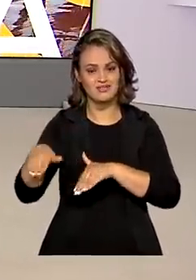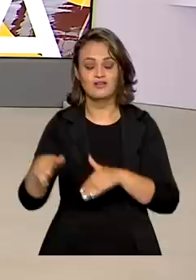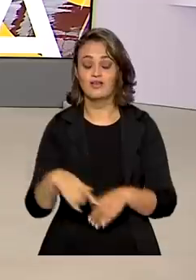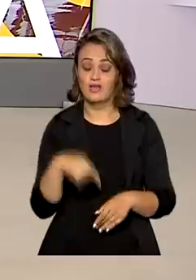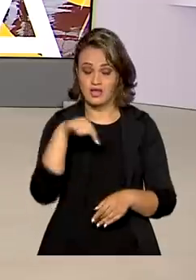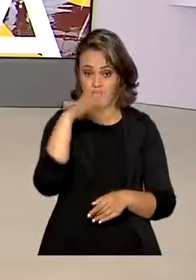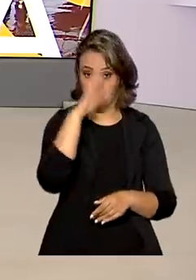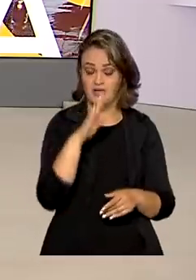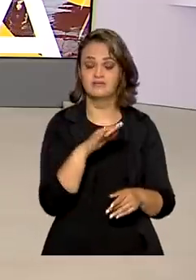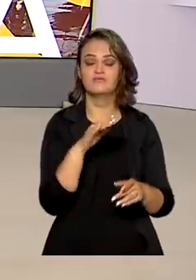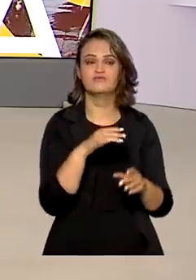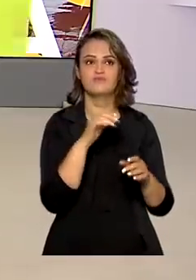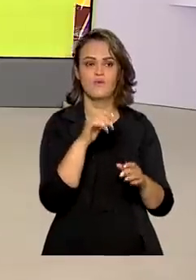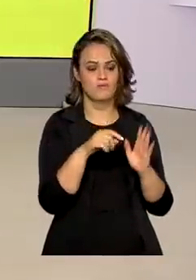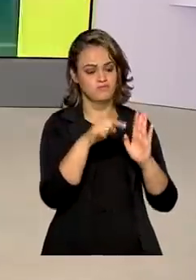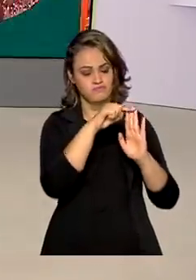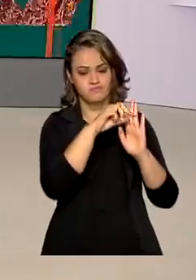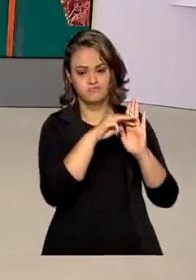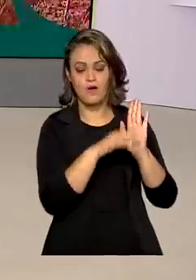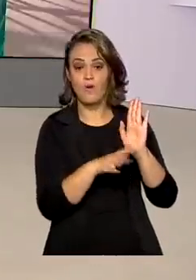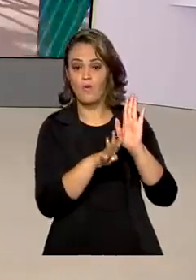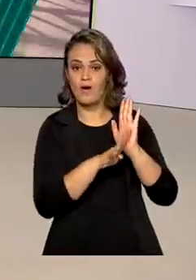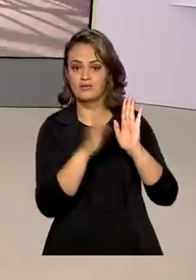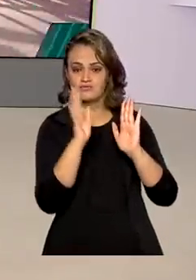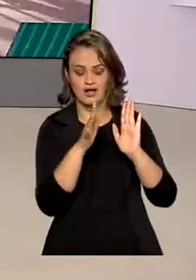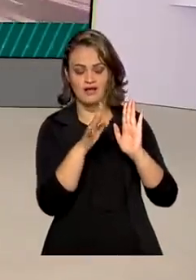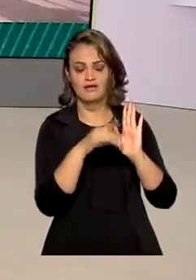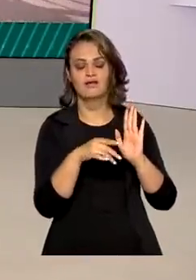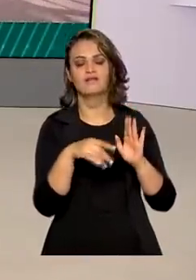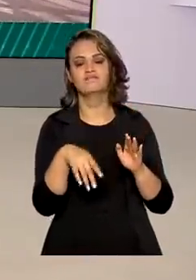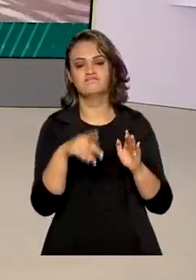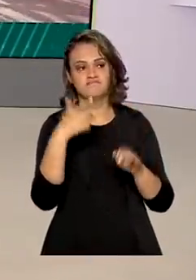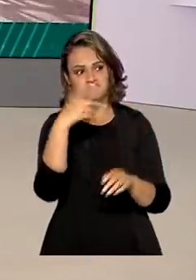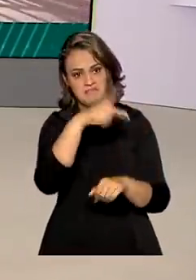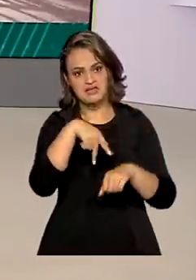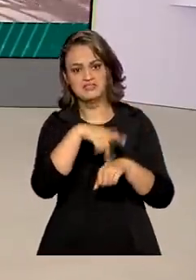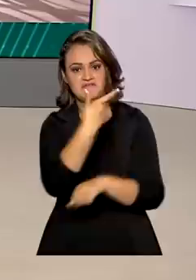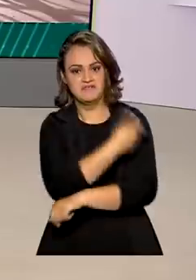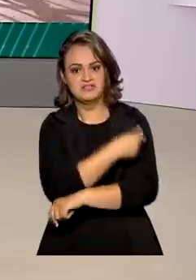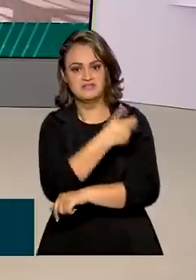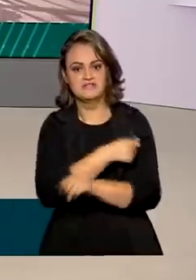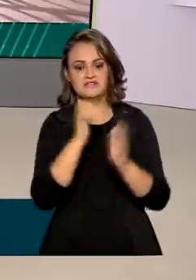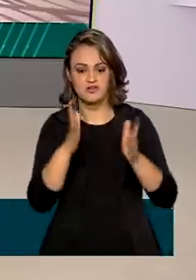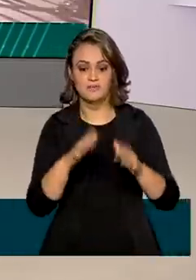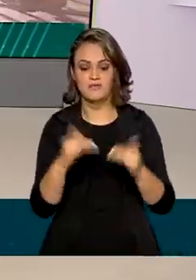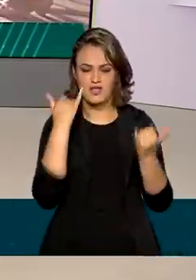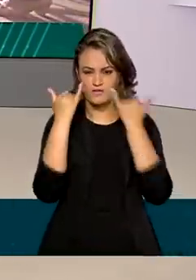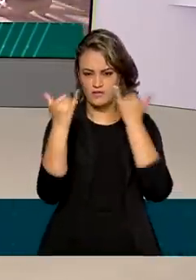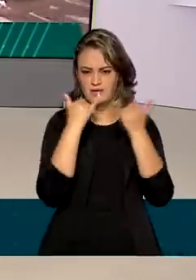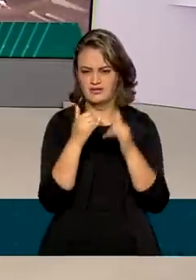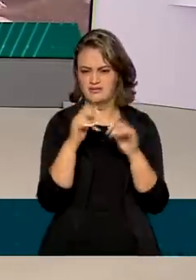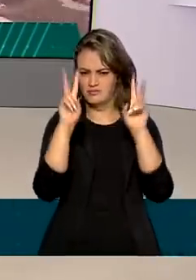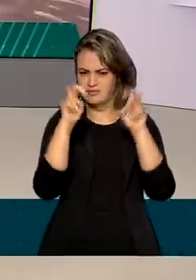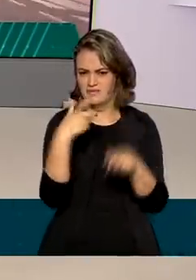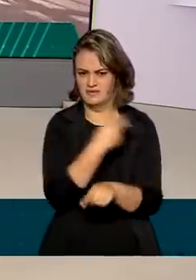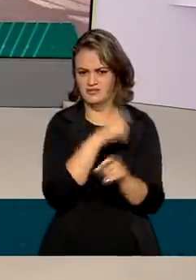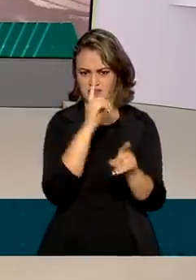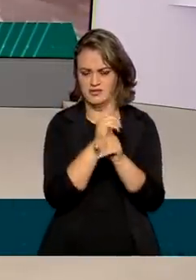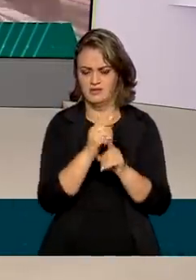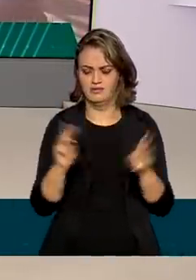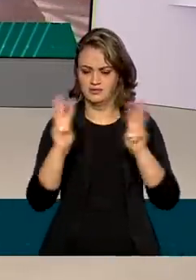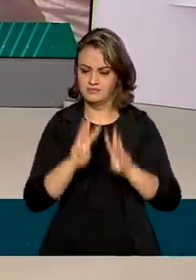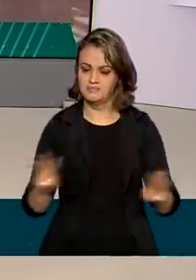país que mais vacina no mundo, atrás de Estados Unidos, China e Índia. Lembrando que todas essas informações sobre vacinas você pode